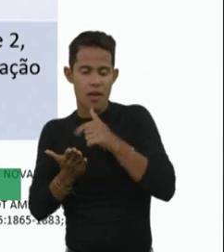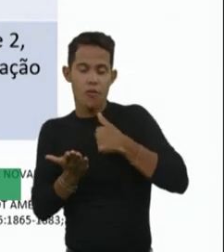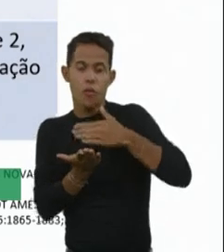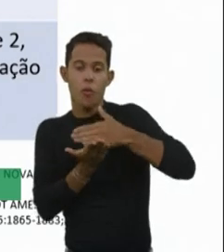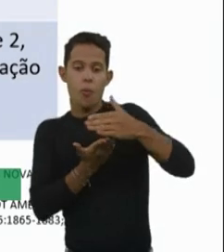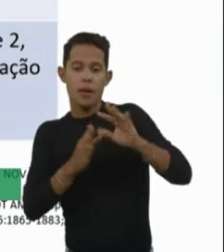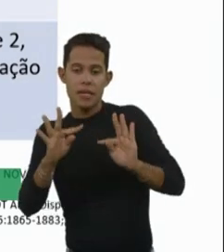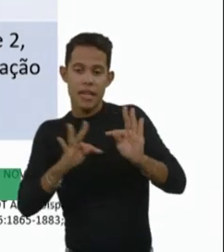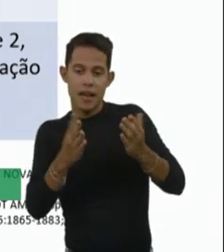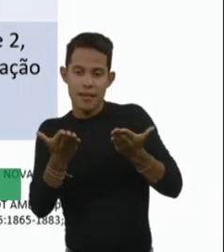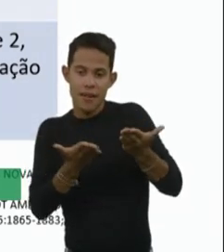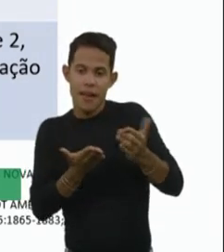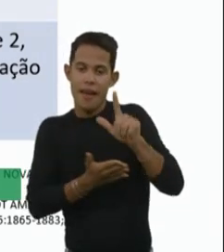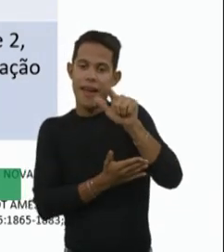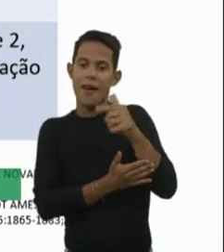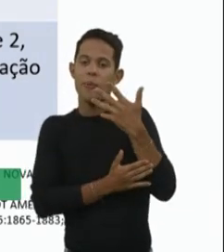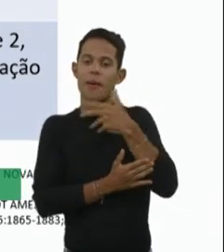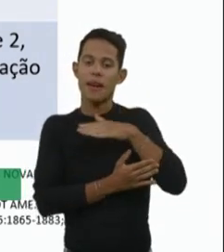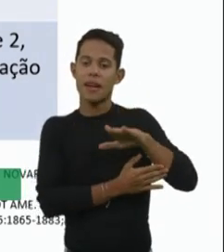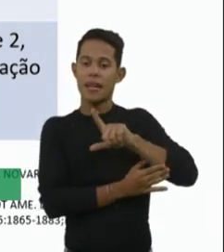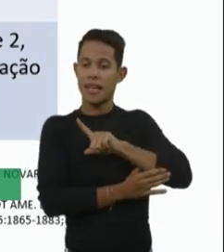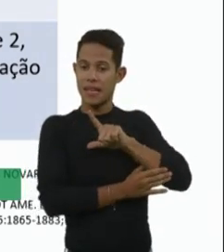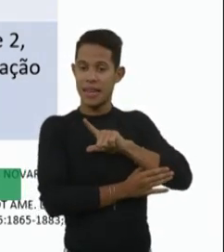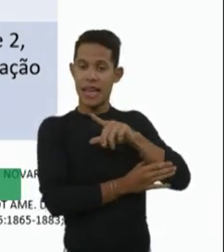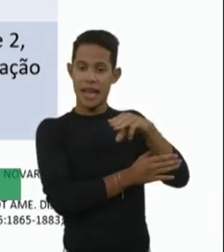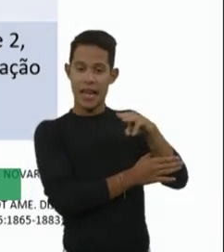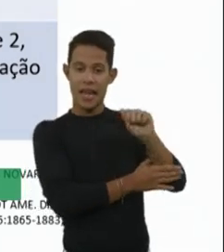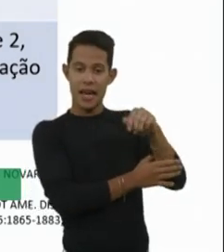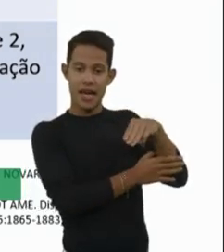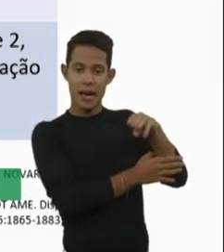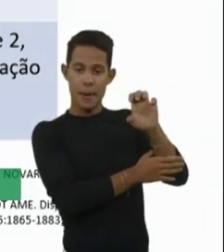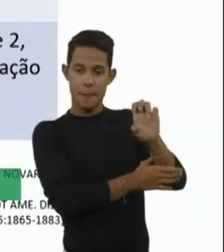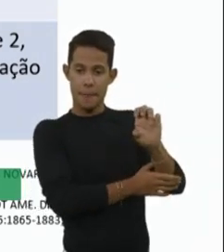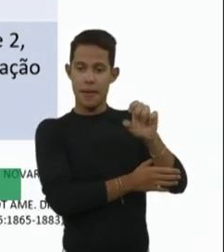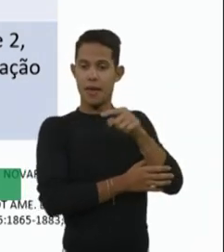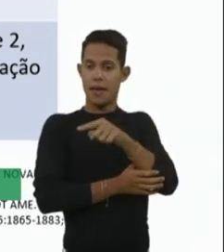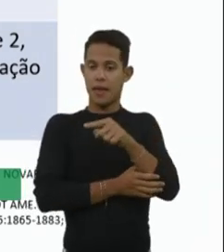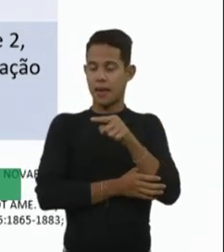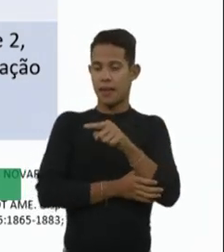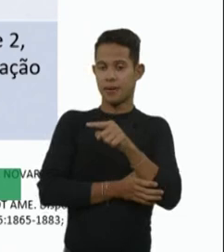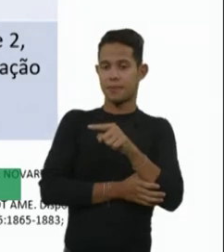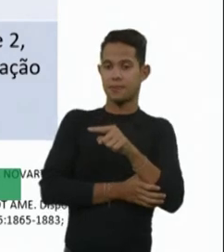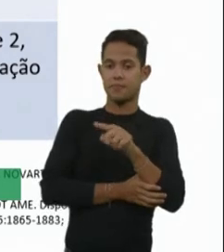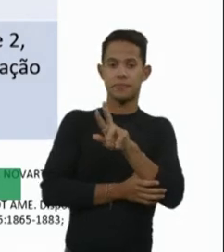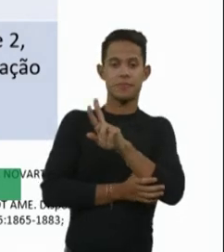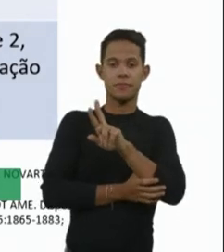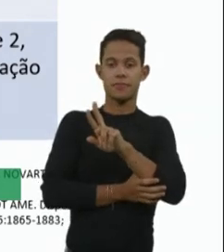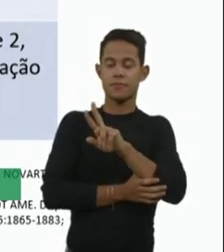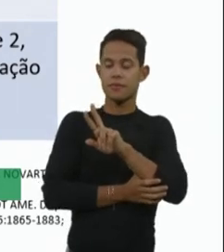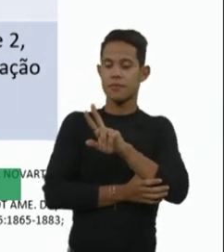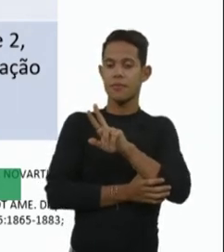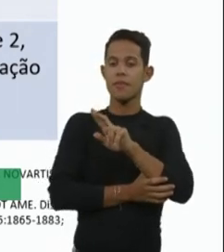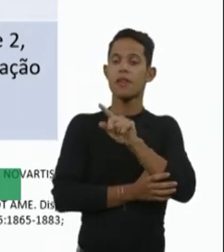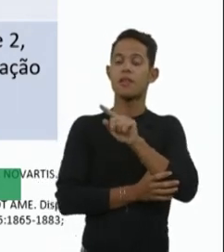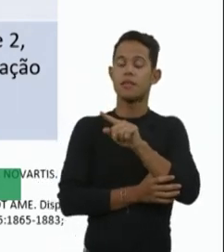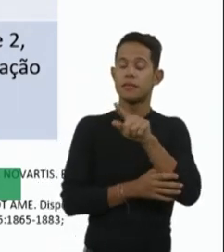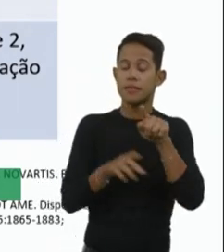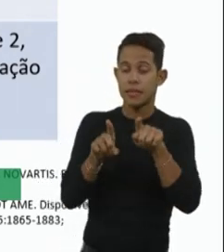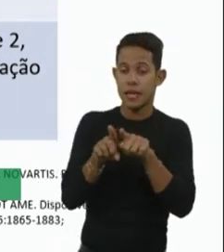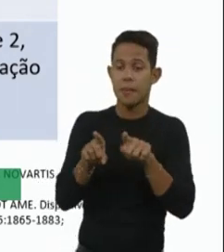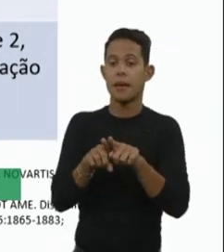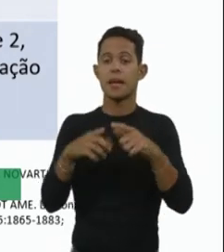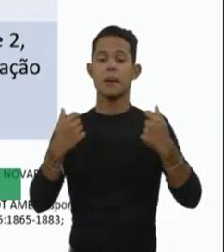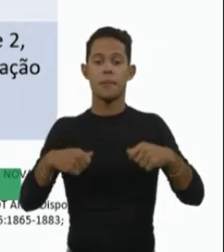é uma criança que tem AMI, tá, e isso, ele não se fala em U, então, isso também é uma coisa que a gente tem que